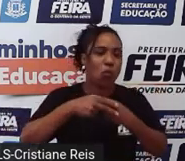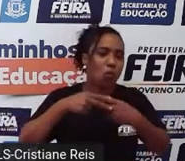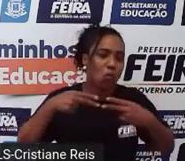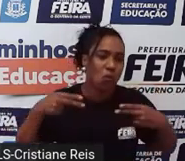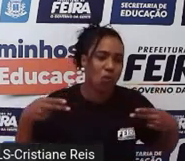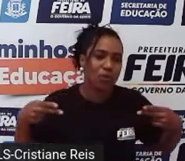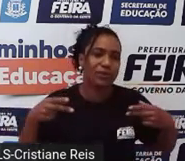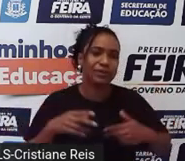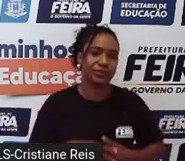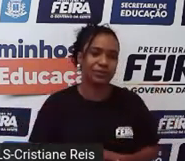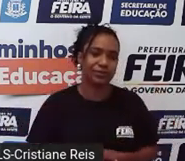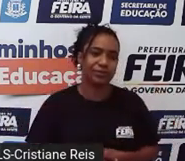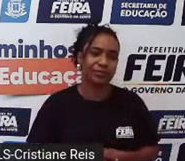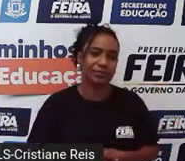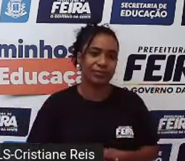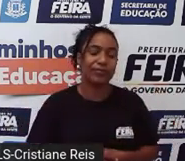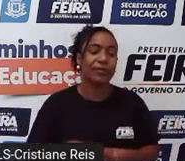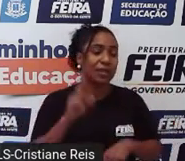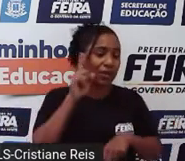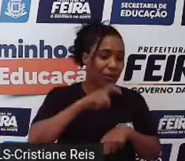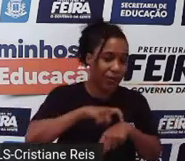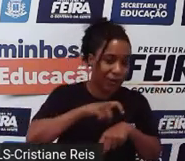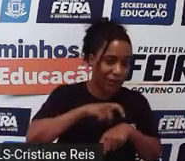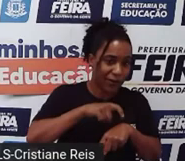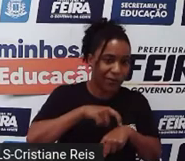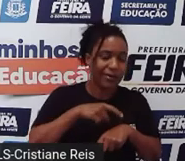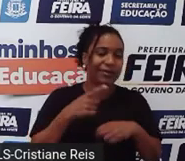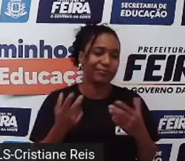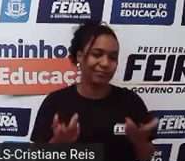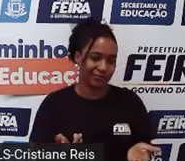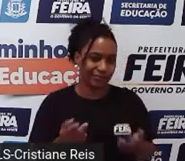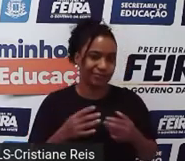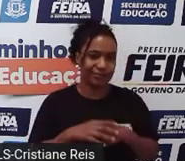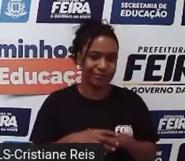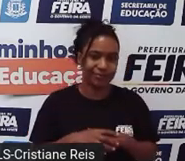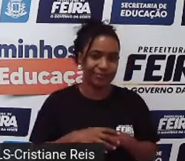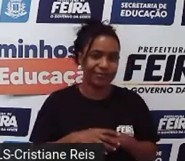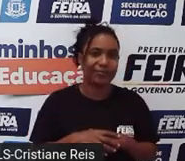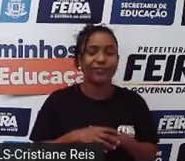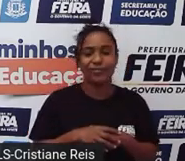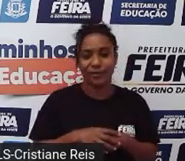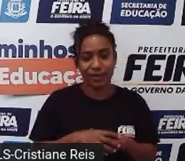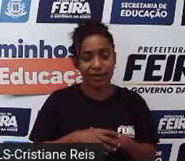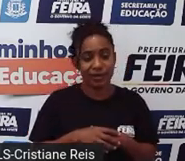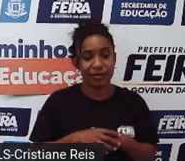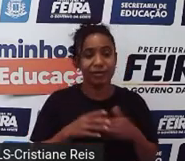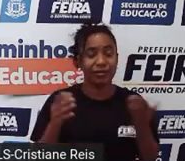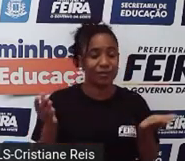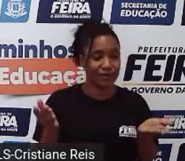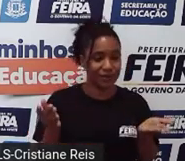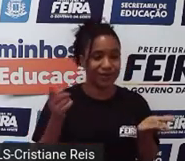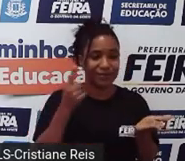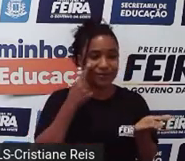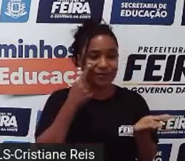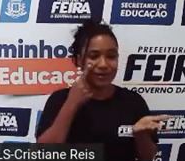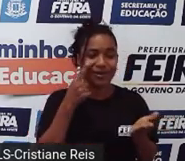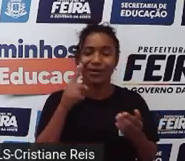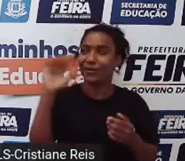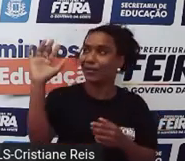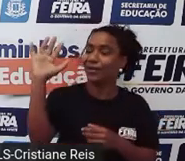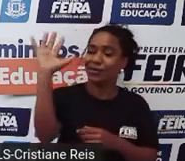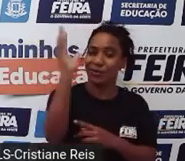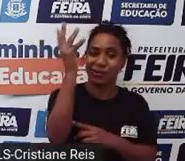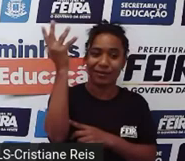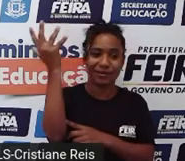se referindo a horas. Neste caso, nós estamos nos referindo ao tempo,